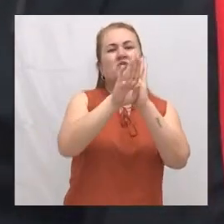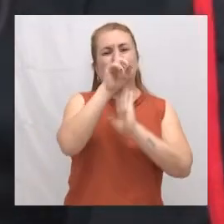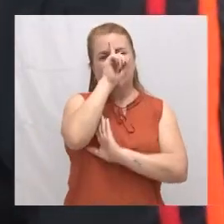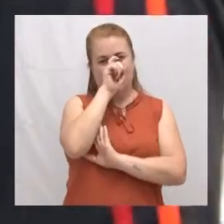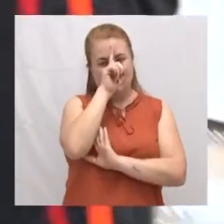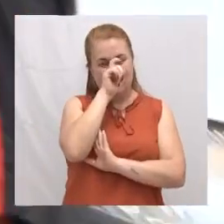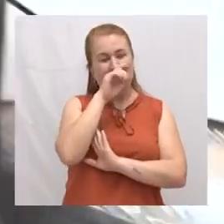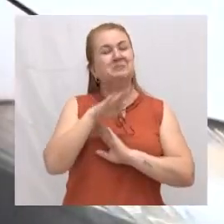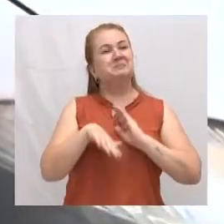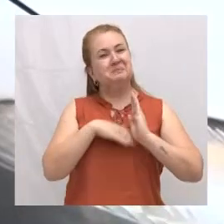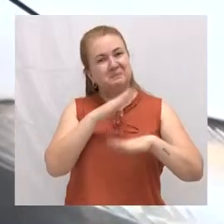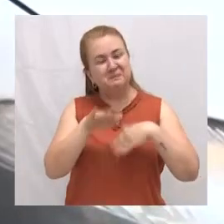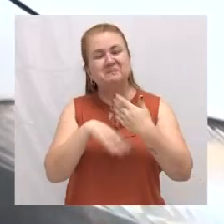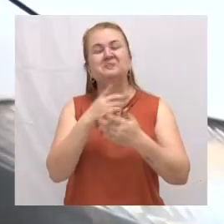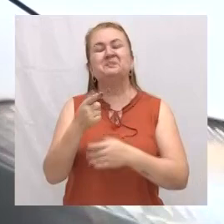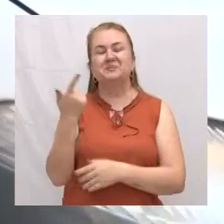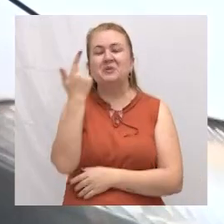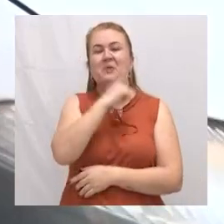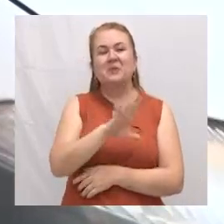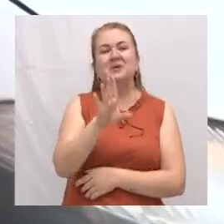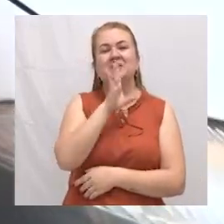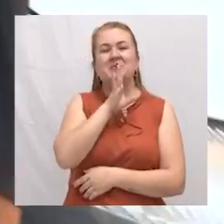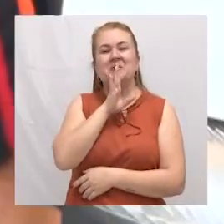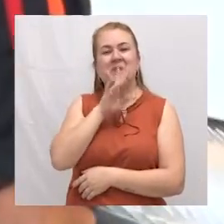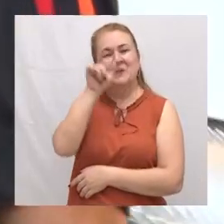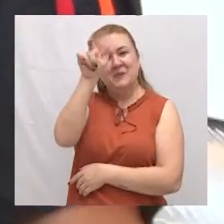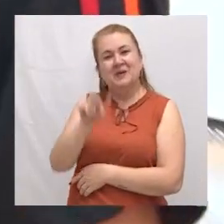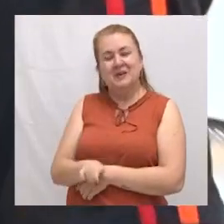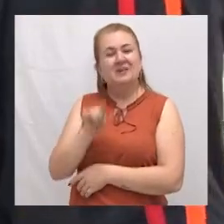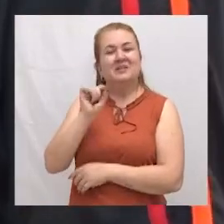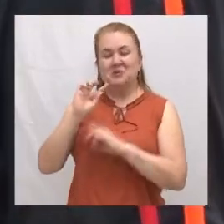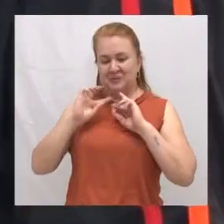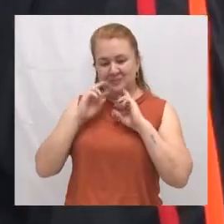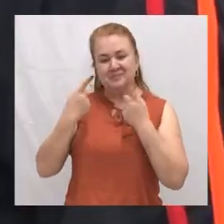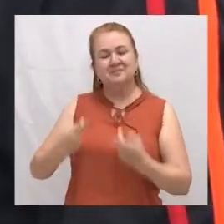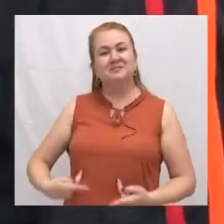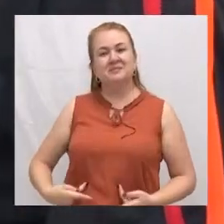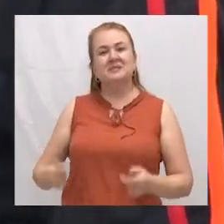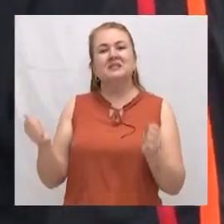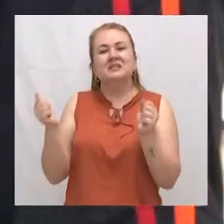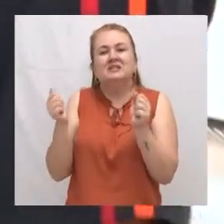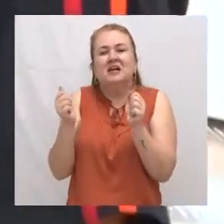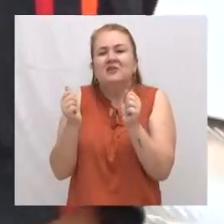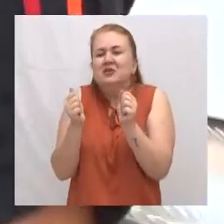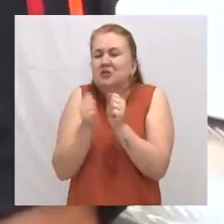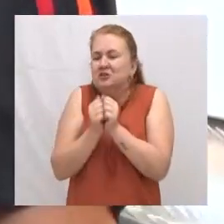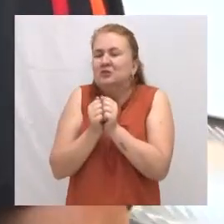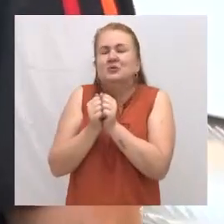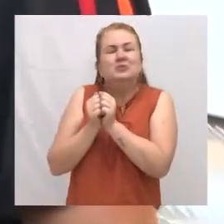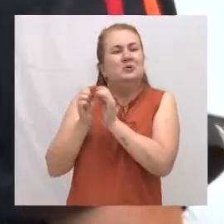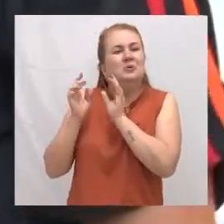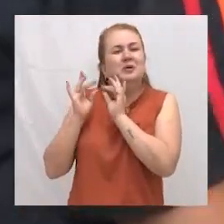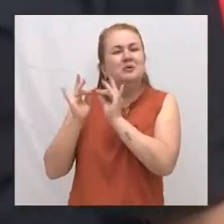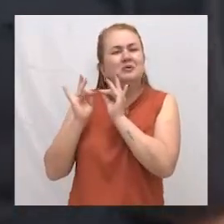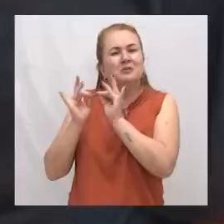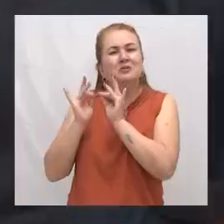depois eu consegui conhecer um ser humano que estava do outro lado da linha.